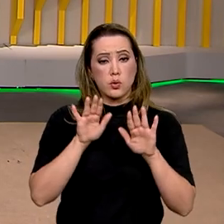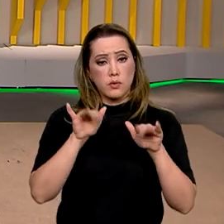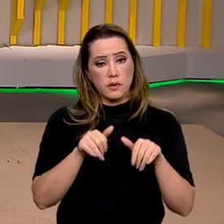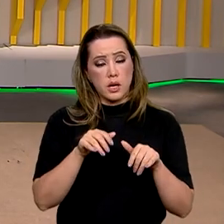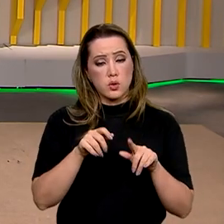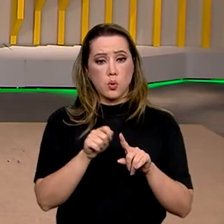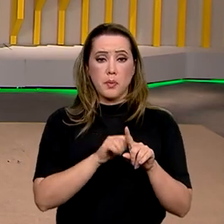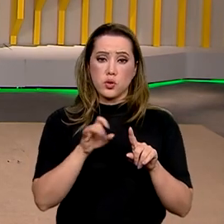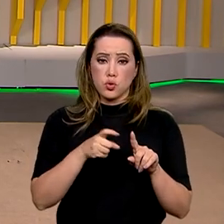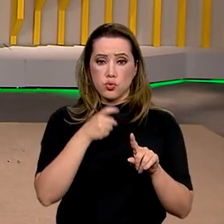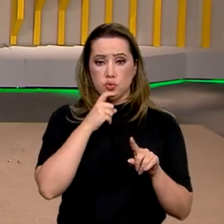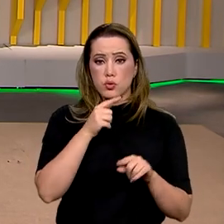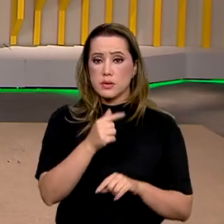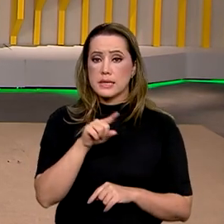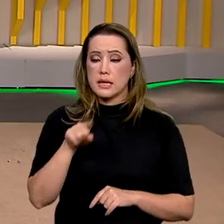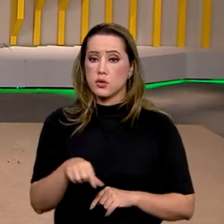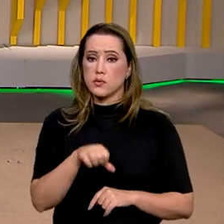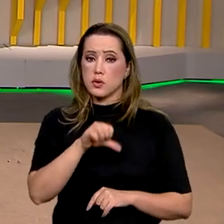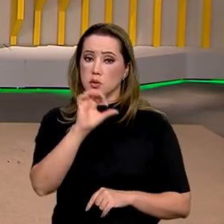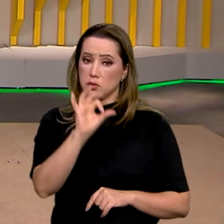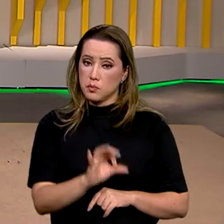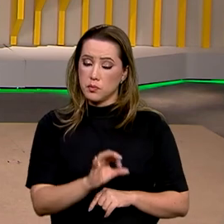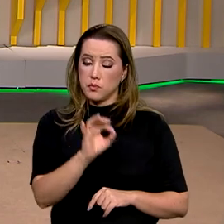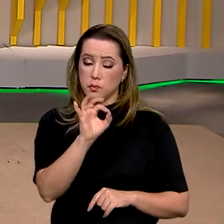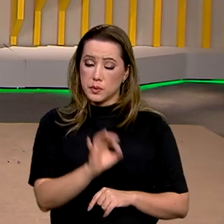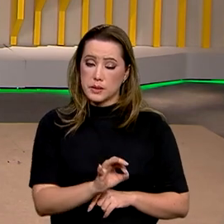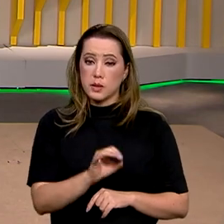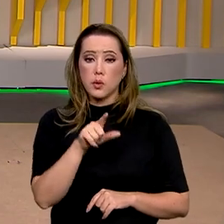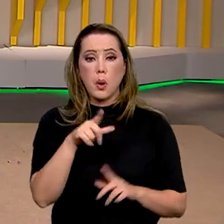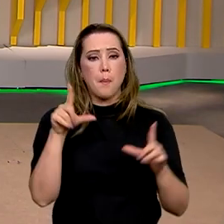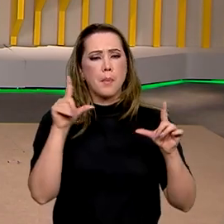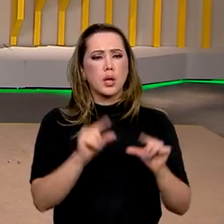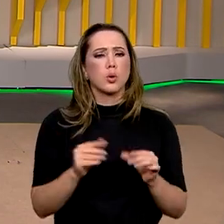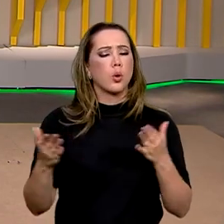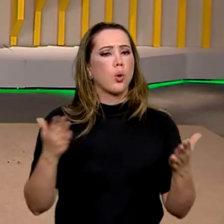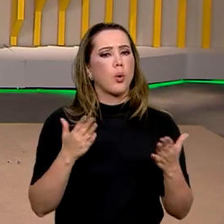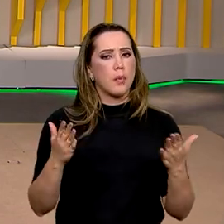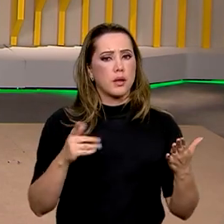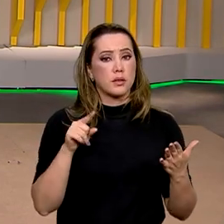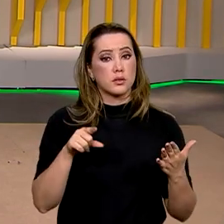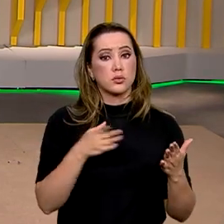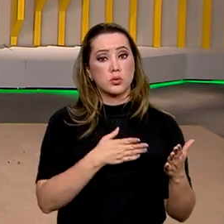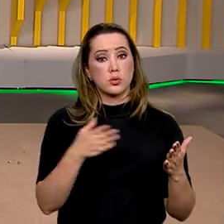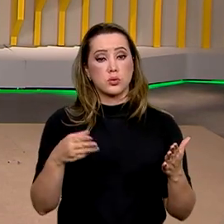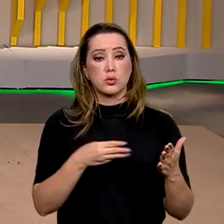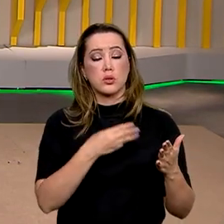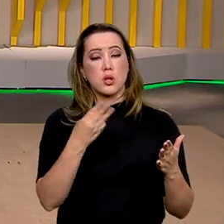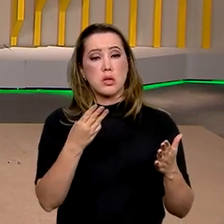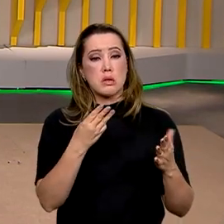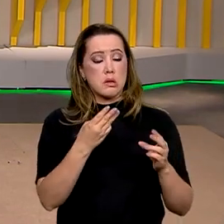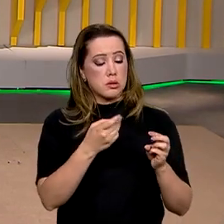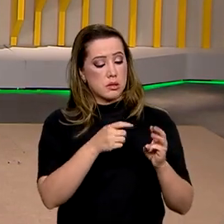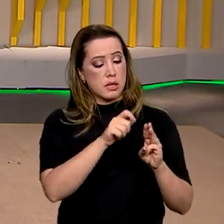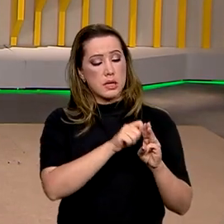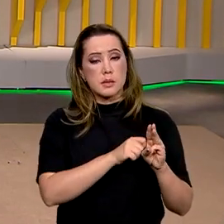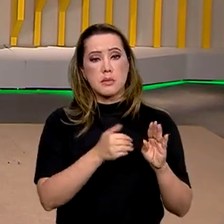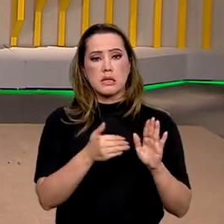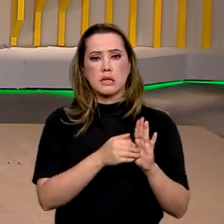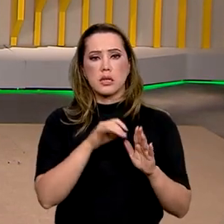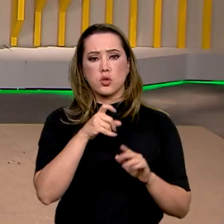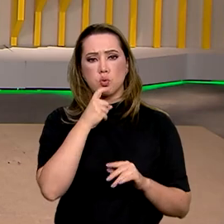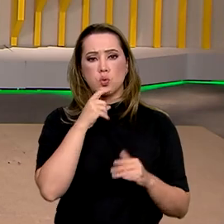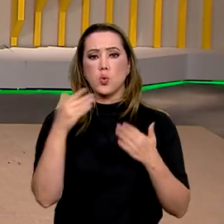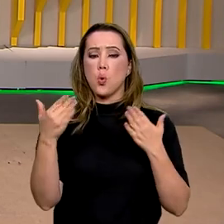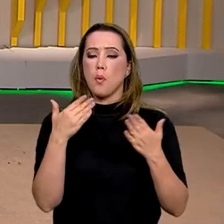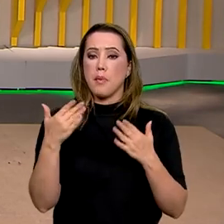julho foi de 7,9%. É o menor índice de desocupação para um trimestre encerrado em julho desde